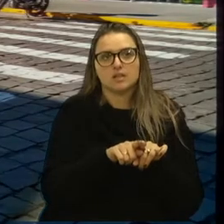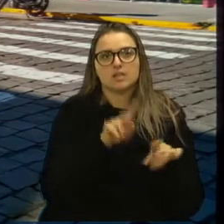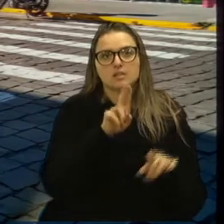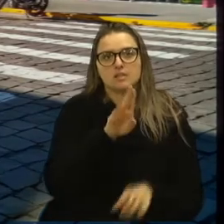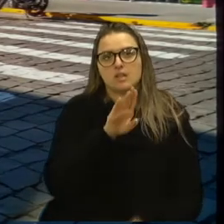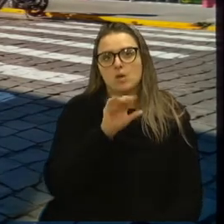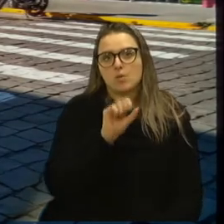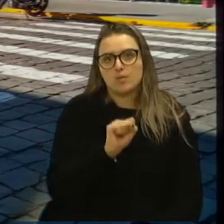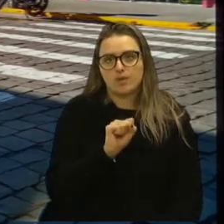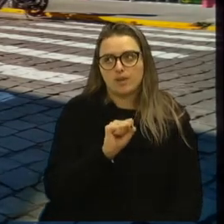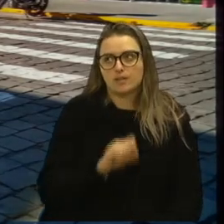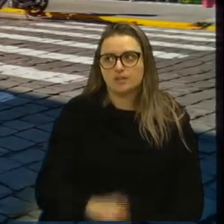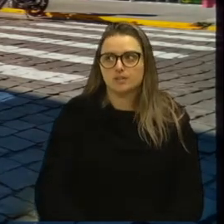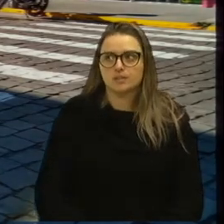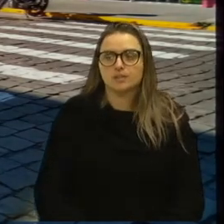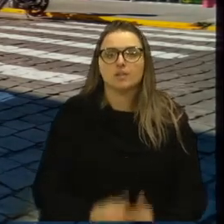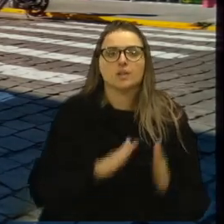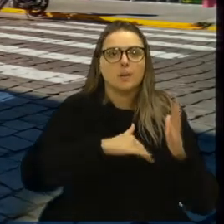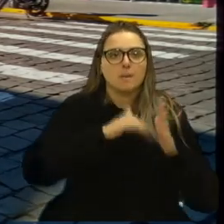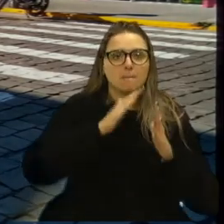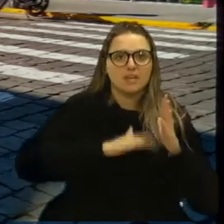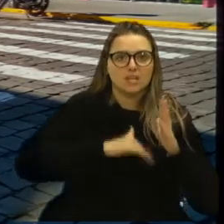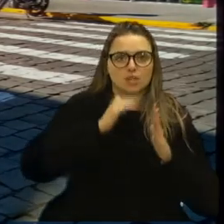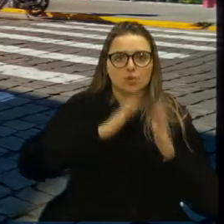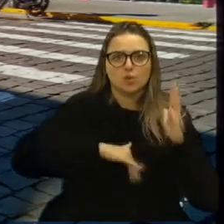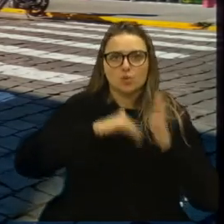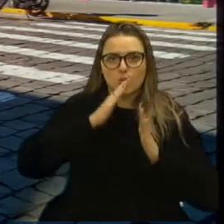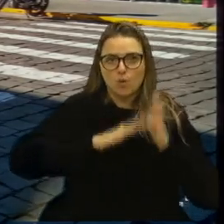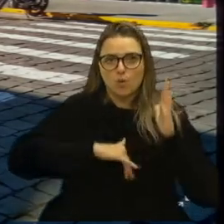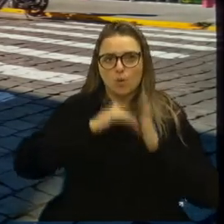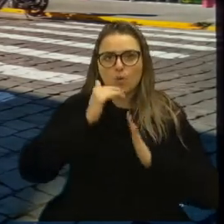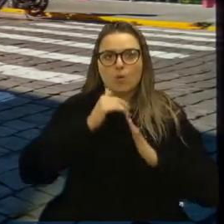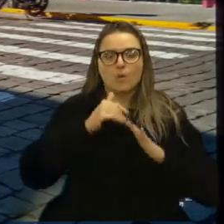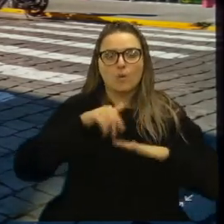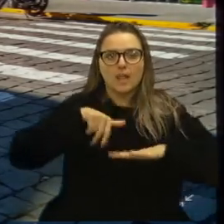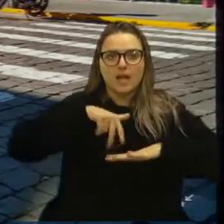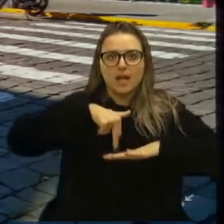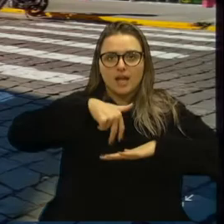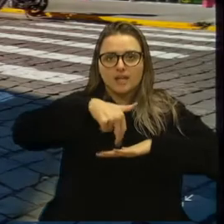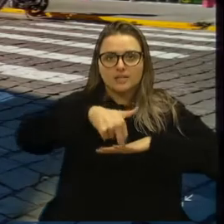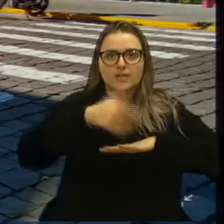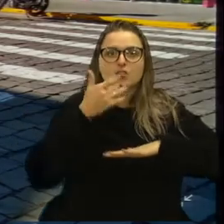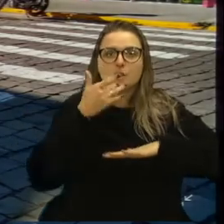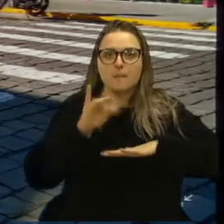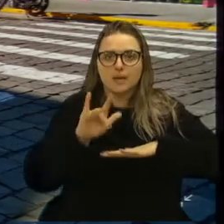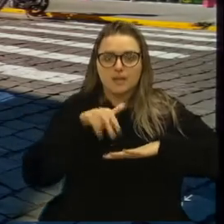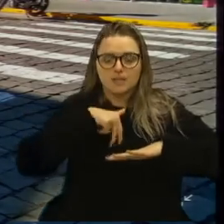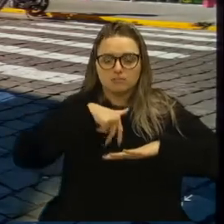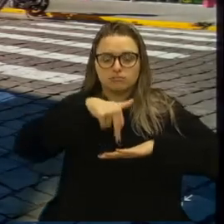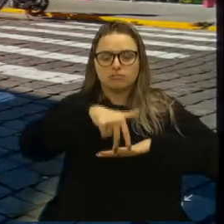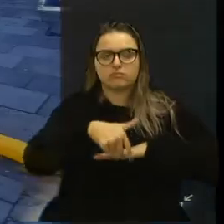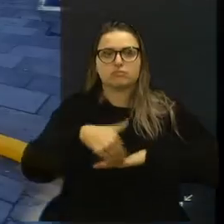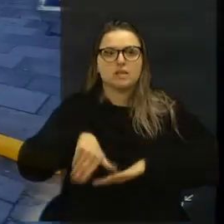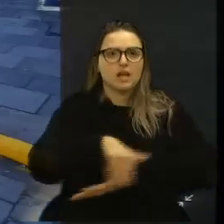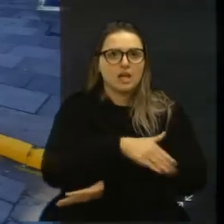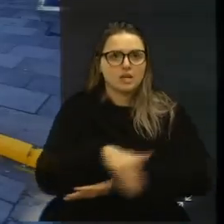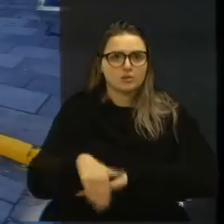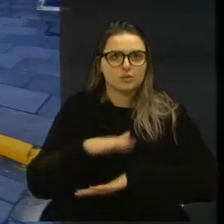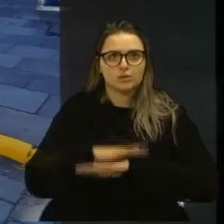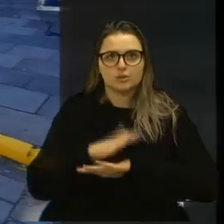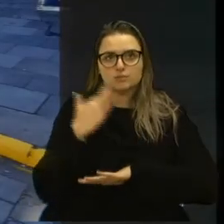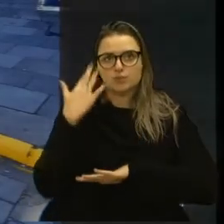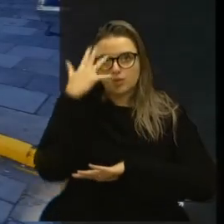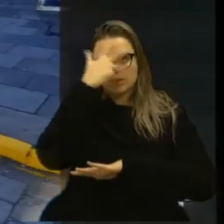básica de saúde, pintou também as faixas de segurança, enfim, a nossa rua ficou toda